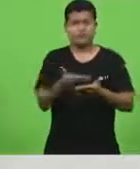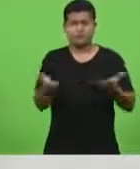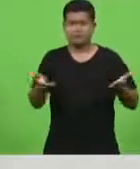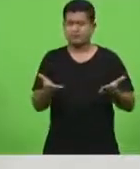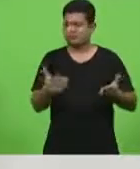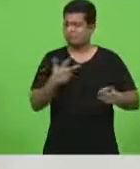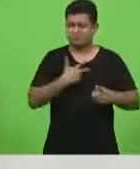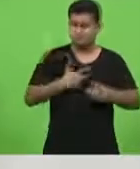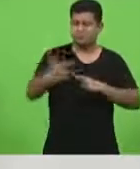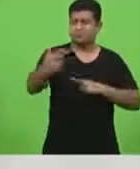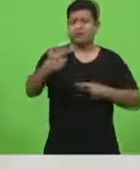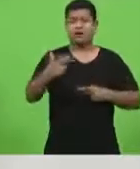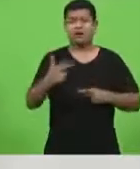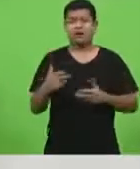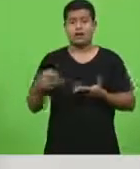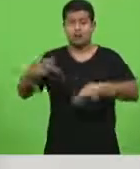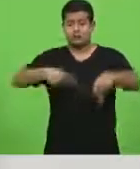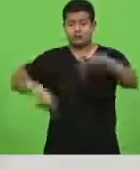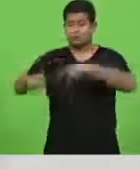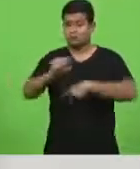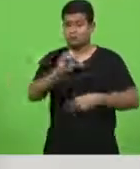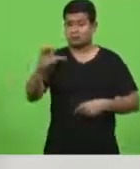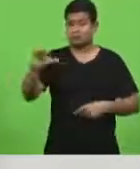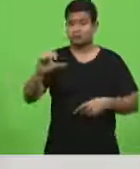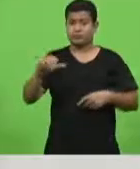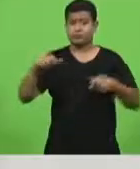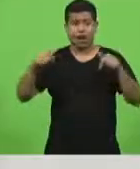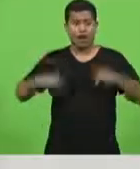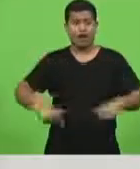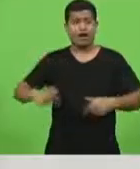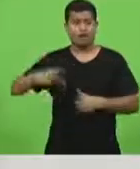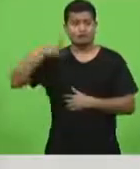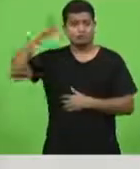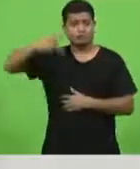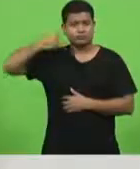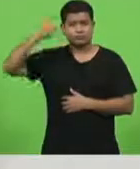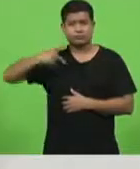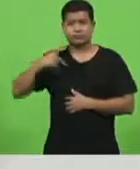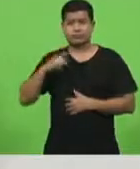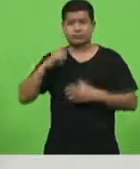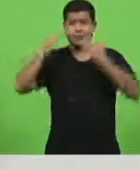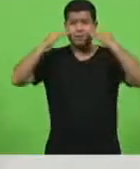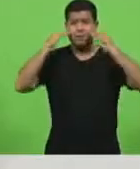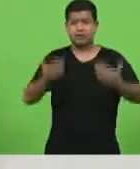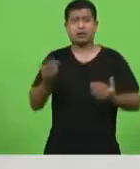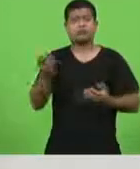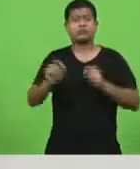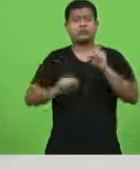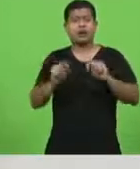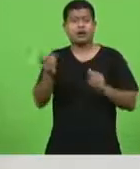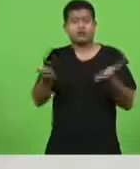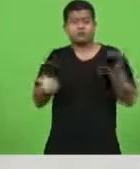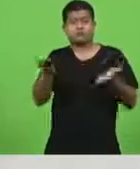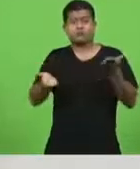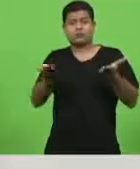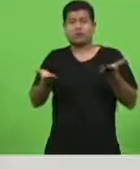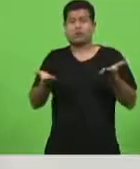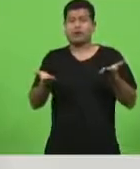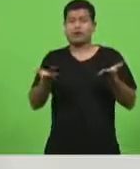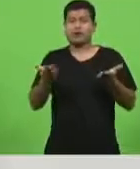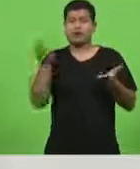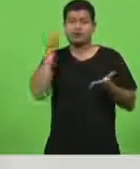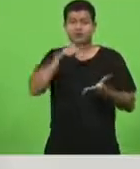o estado este parlamento tem demonstrado equilíbrio na busca pela estabilidade pela